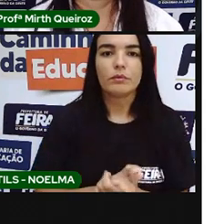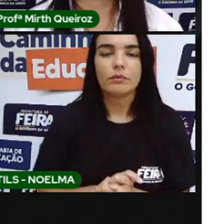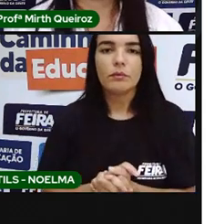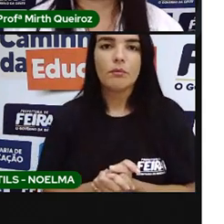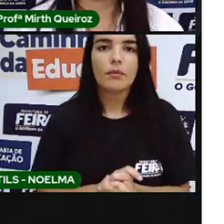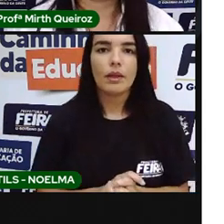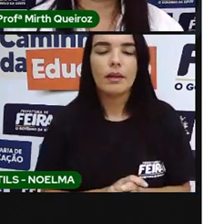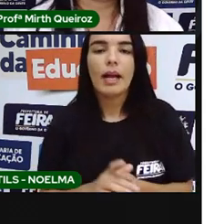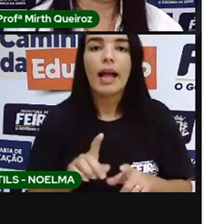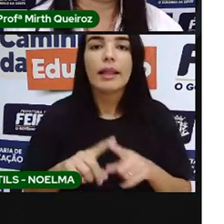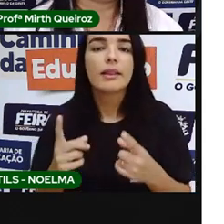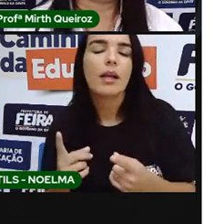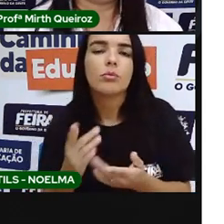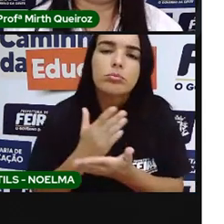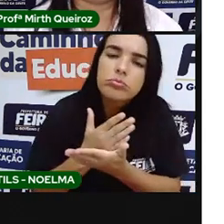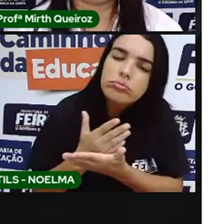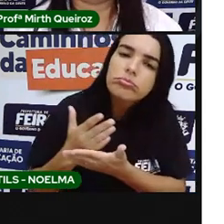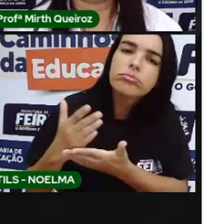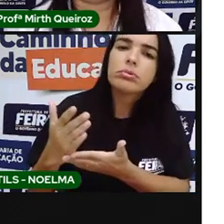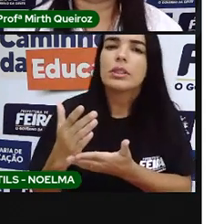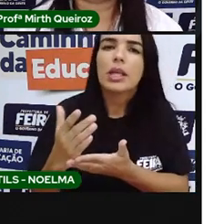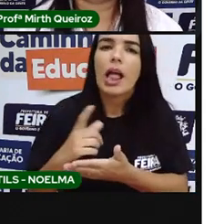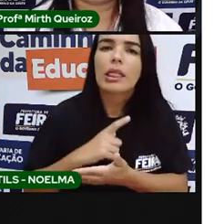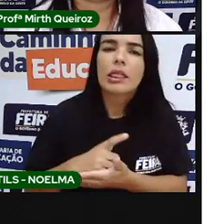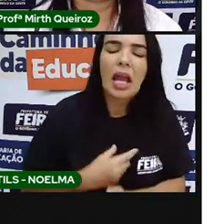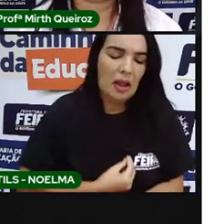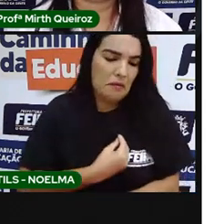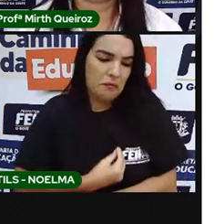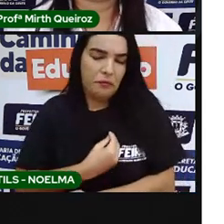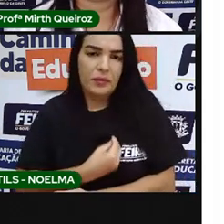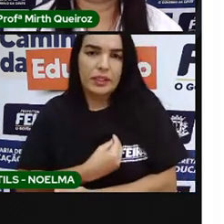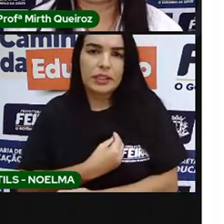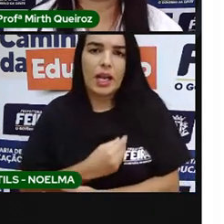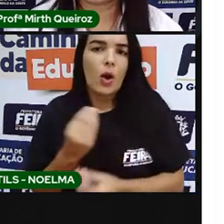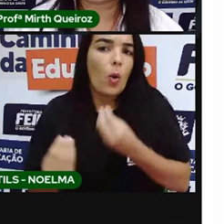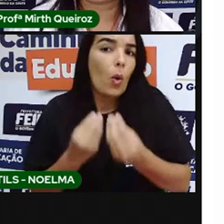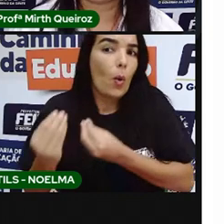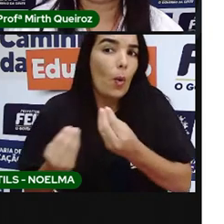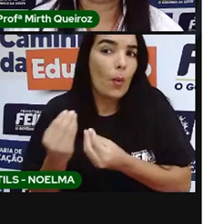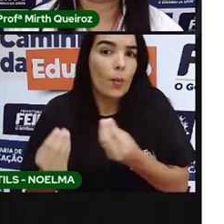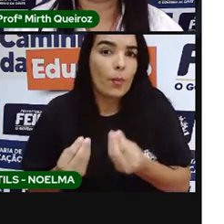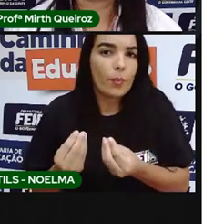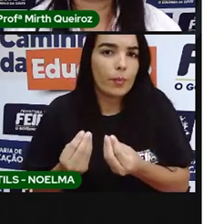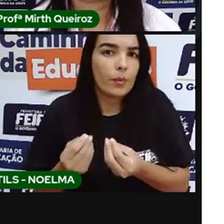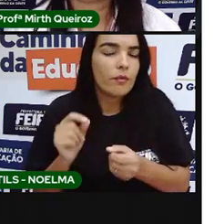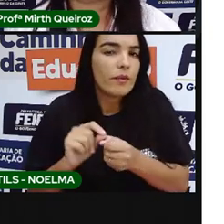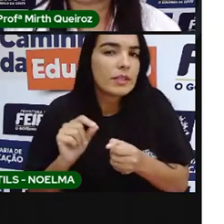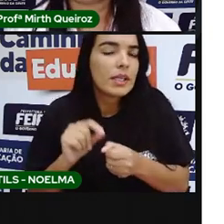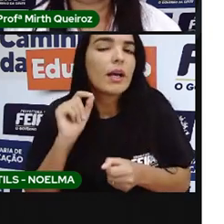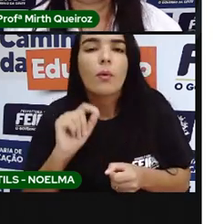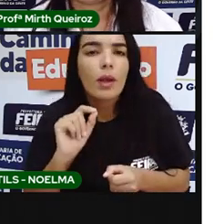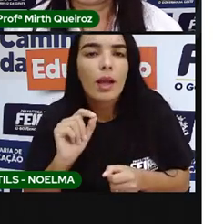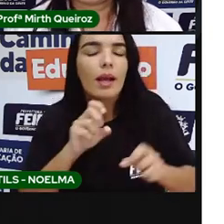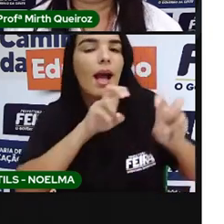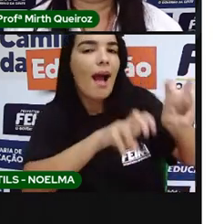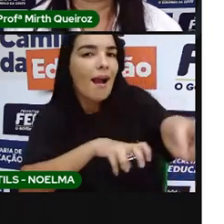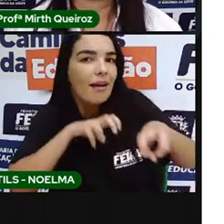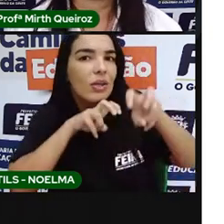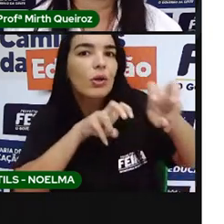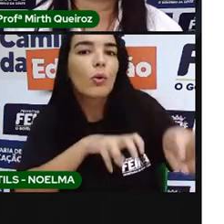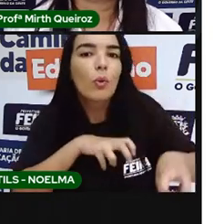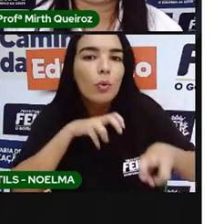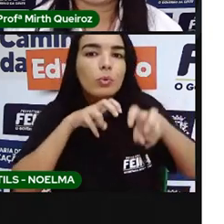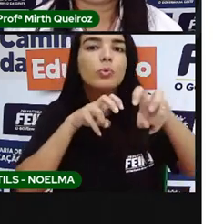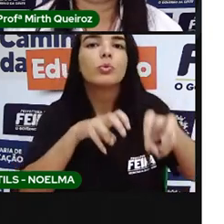A princípio, toda coisa de subsistência da sociedade estava ligada aí à agricultura e ao atifúndio, né? A